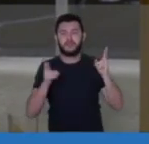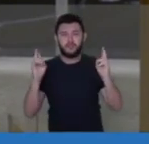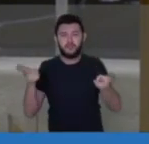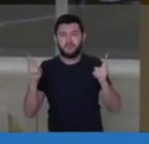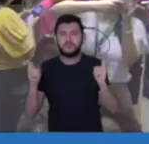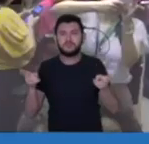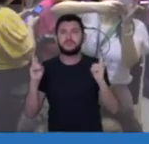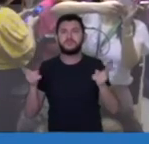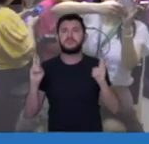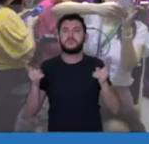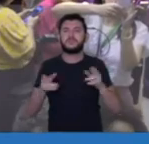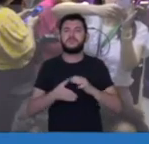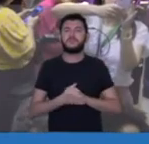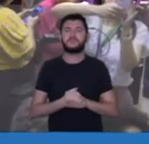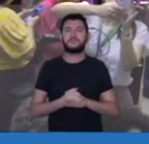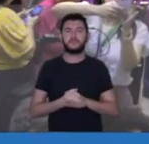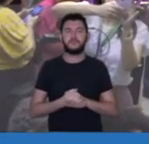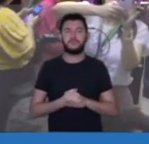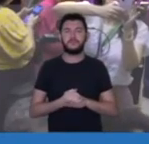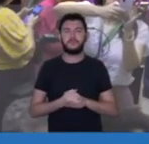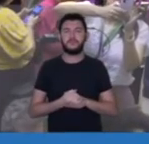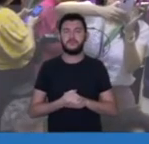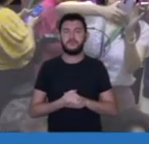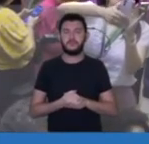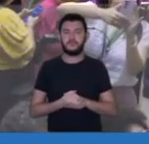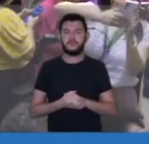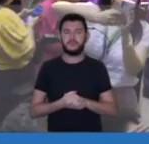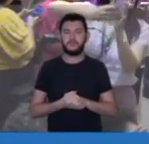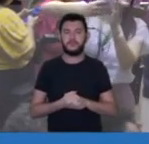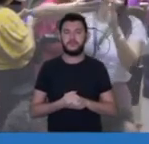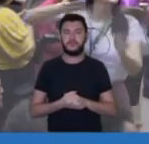Deputada Sâmia, para concluir, 30 segundos.